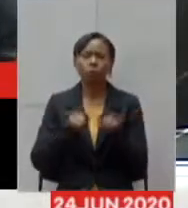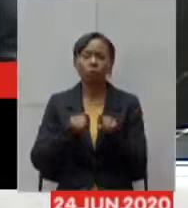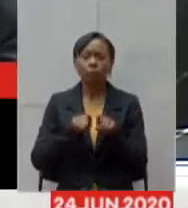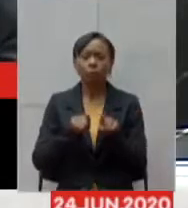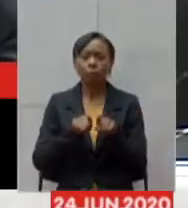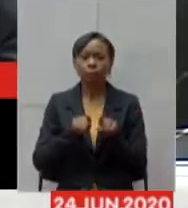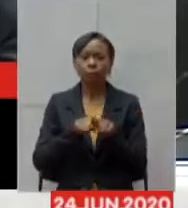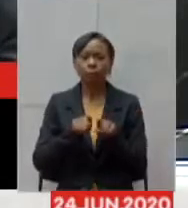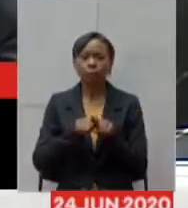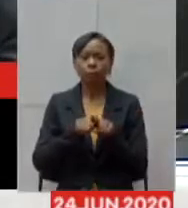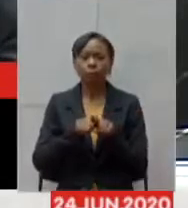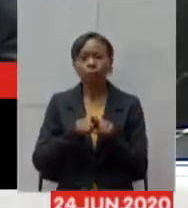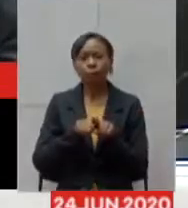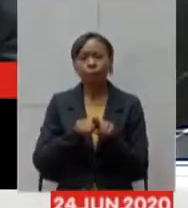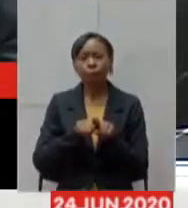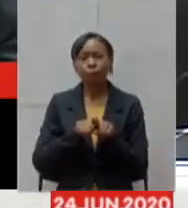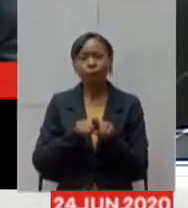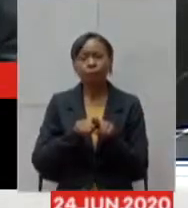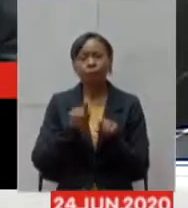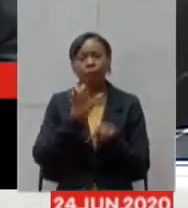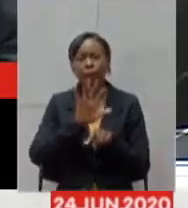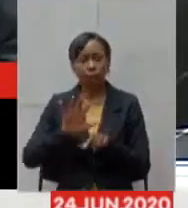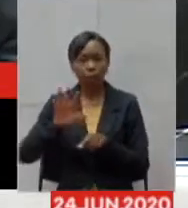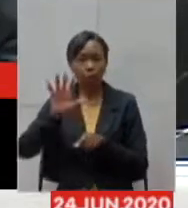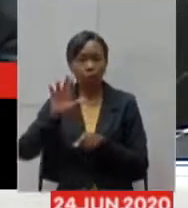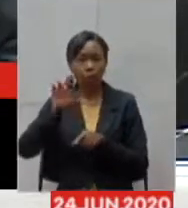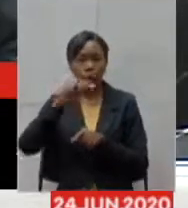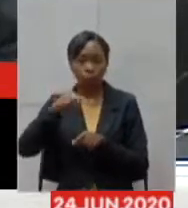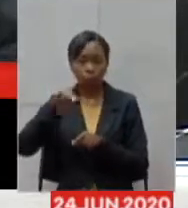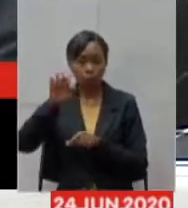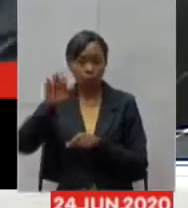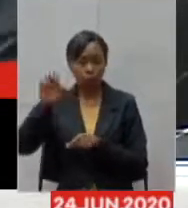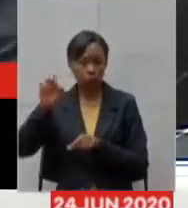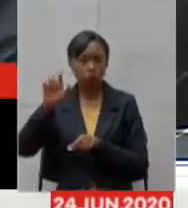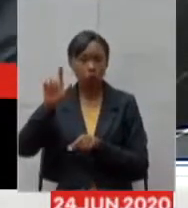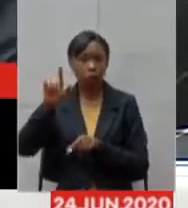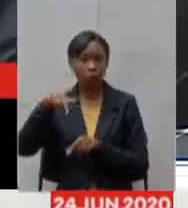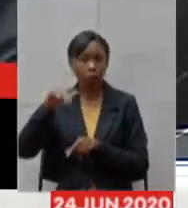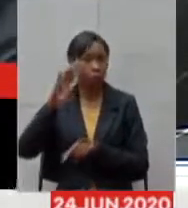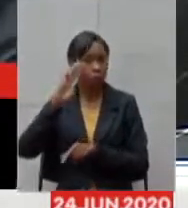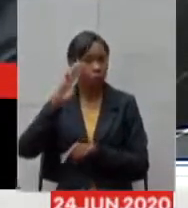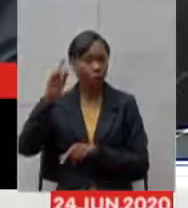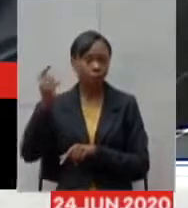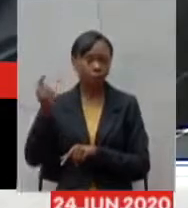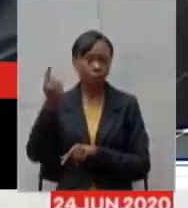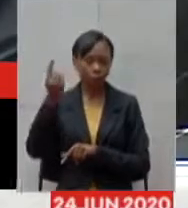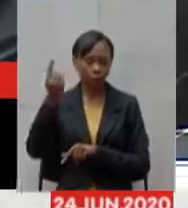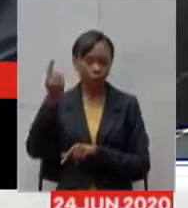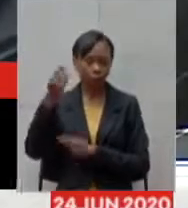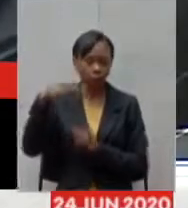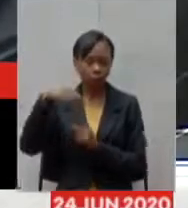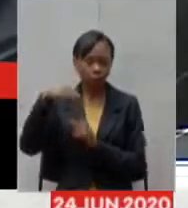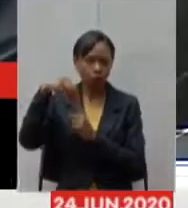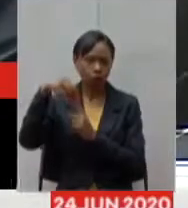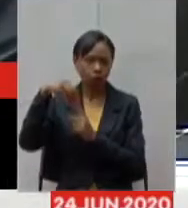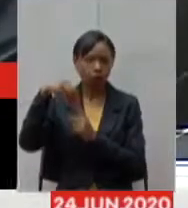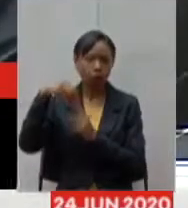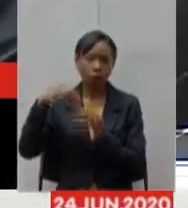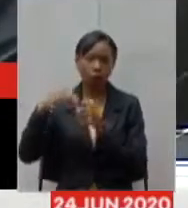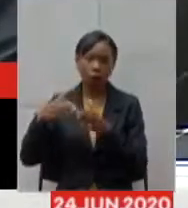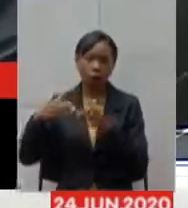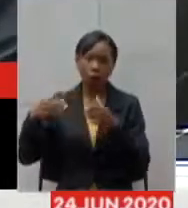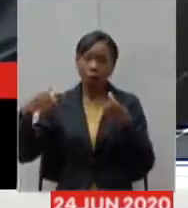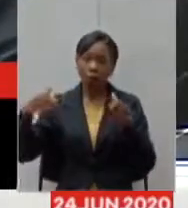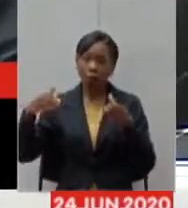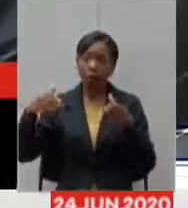também a região noroeste é a região que tem a prioridade neste momento para a expansão da rede SAMU a gente já